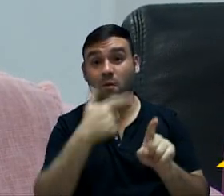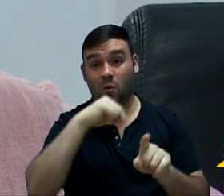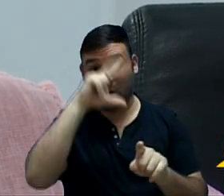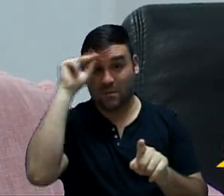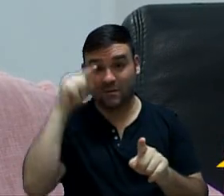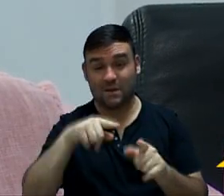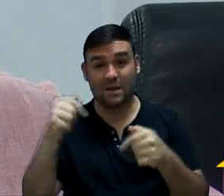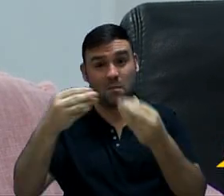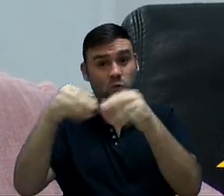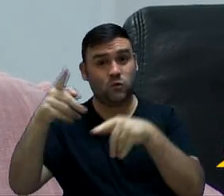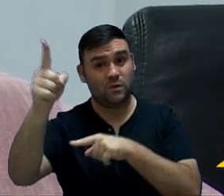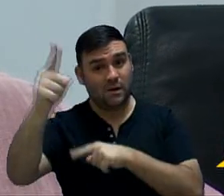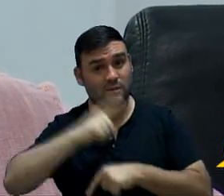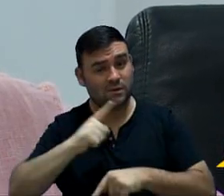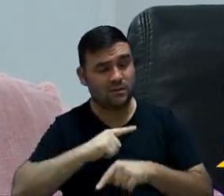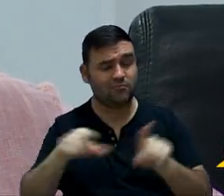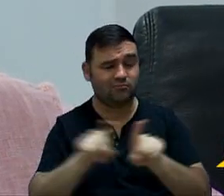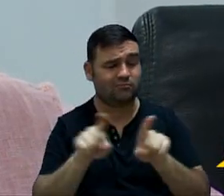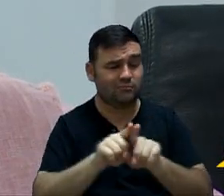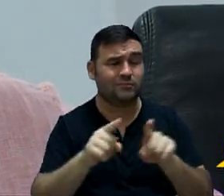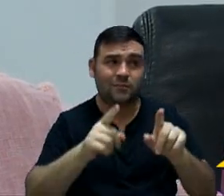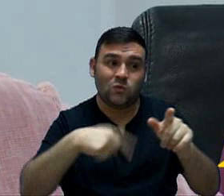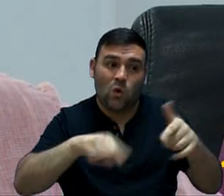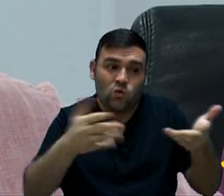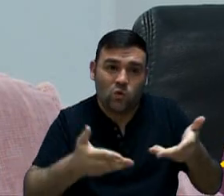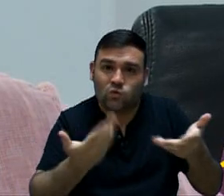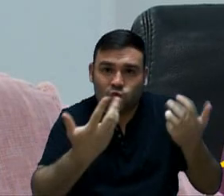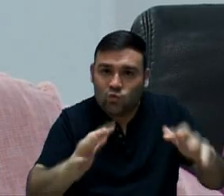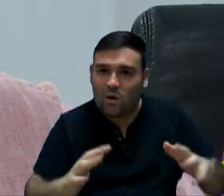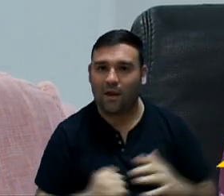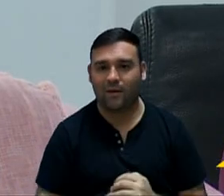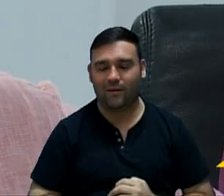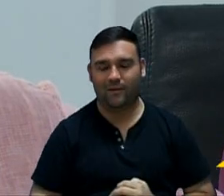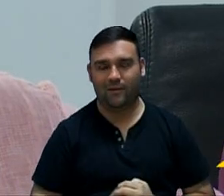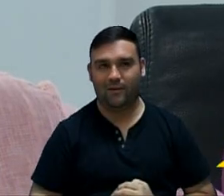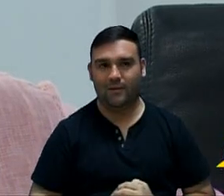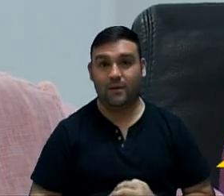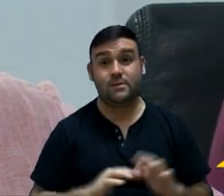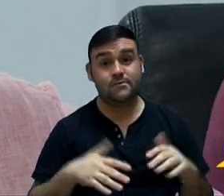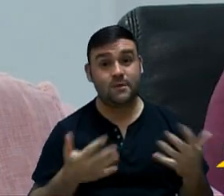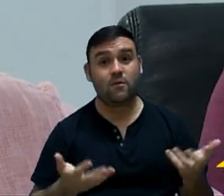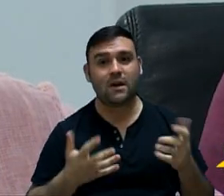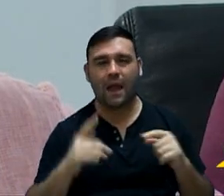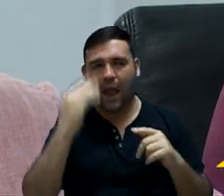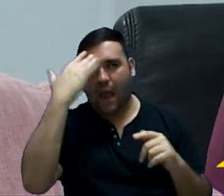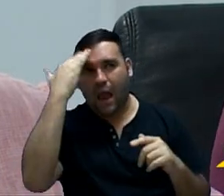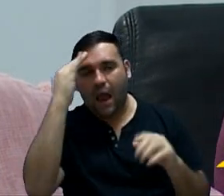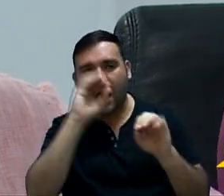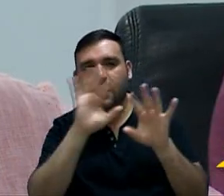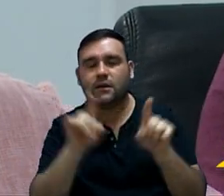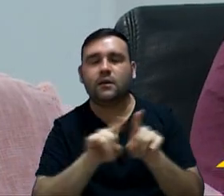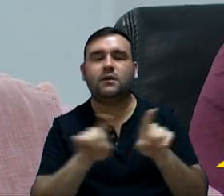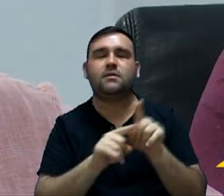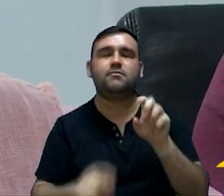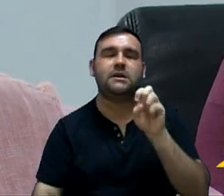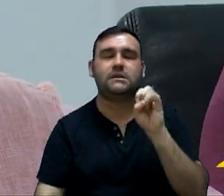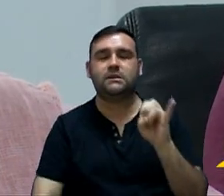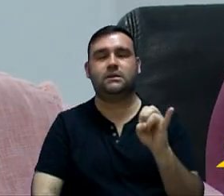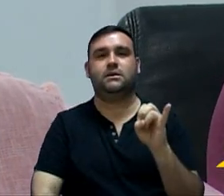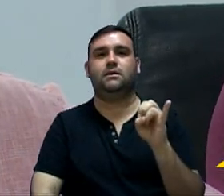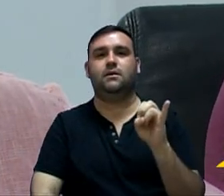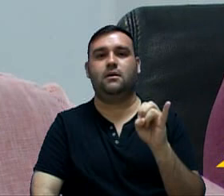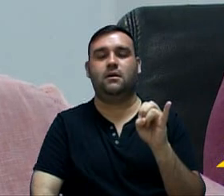prefeito, o que não é o que a gente quer aqui. Não é o que a gente quer. Então, queria só entender se essa